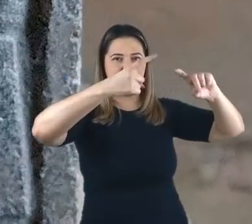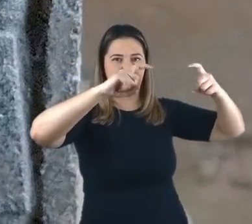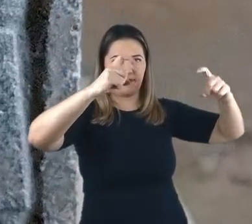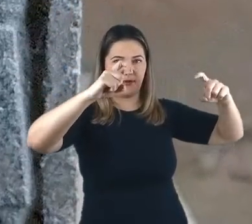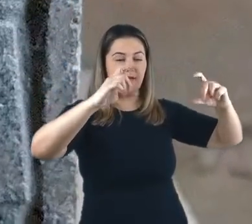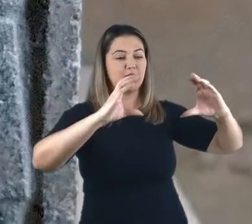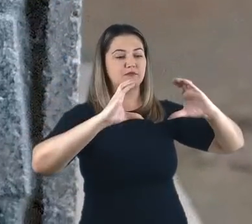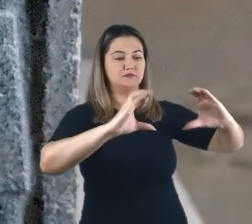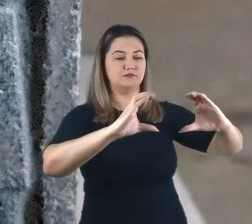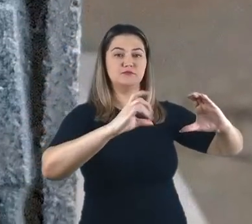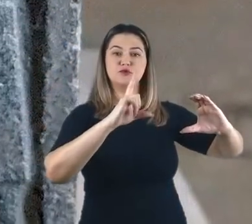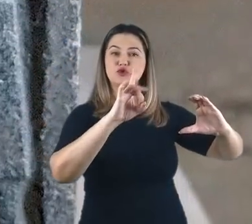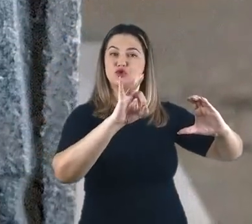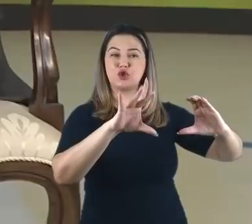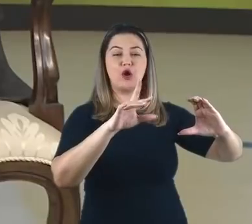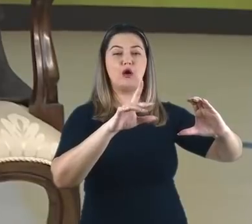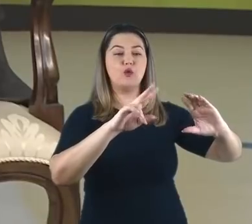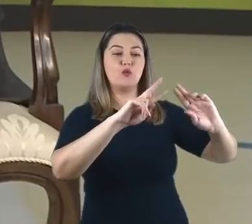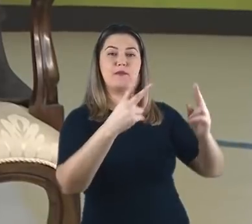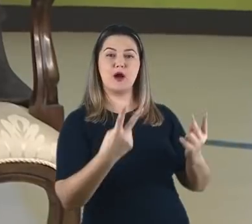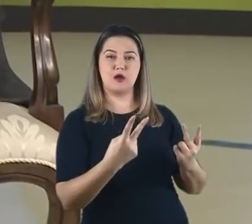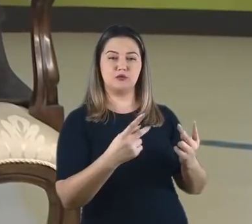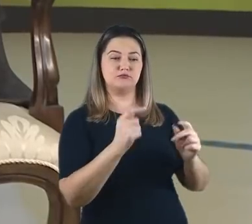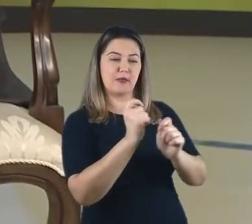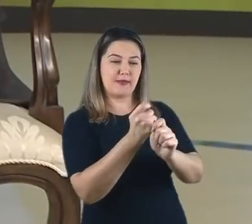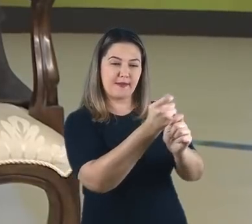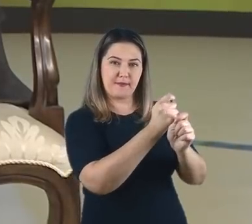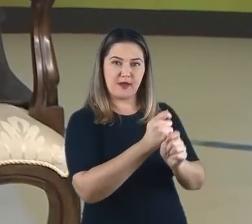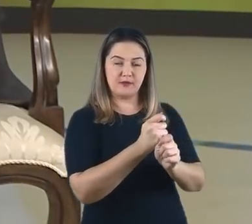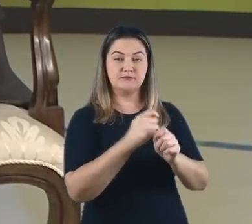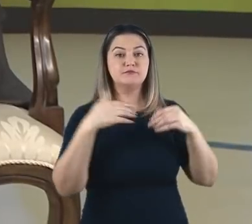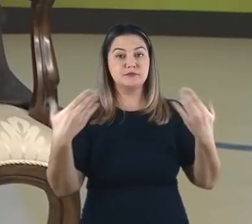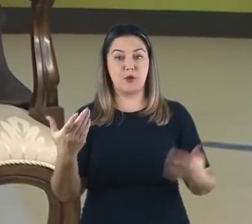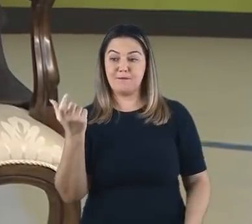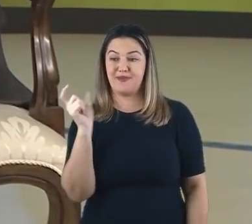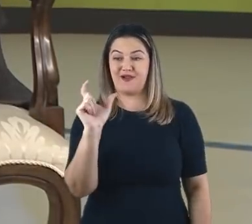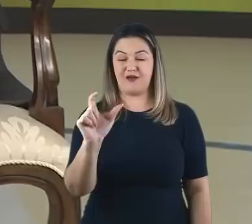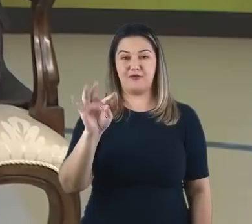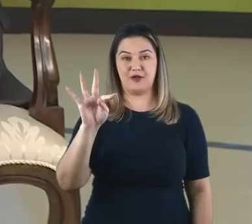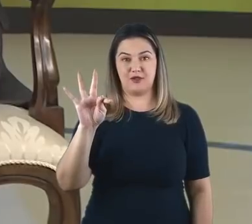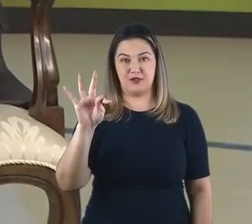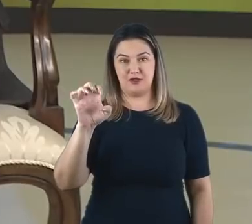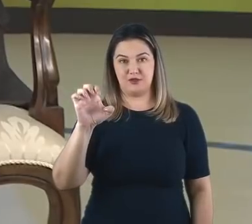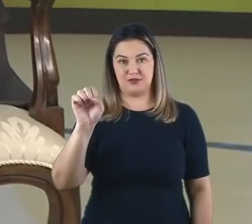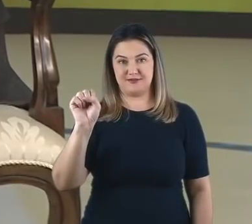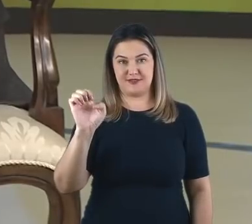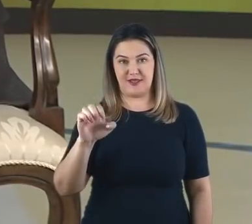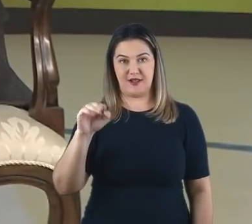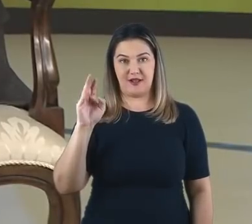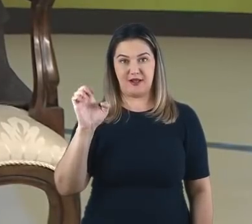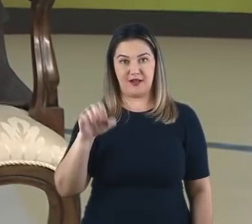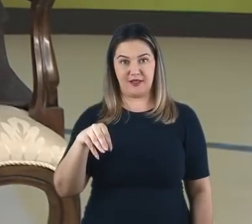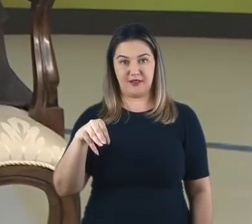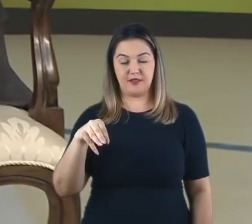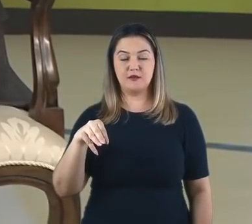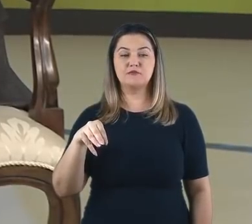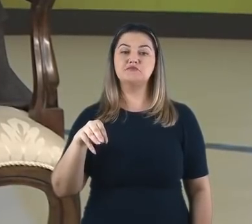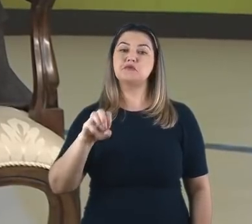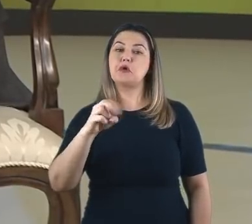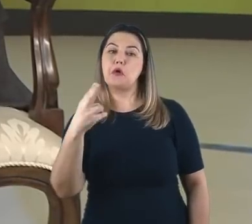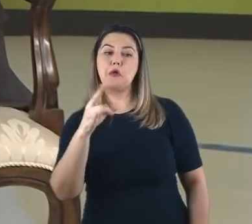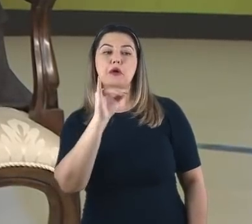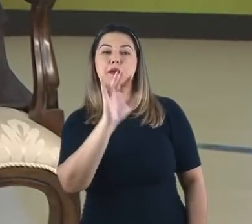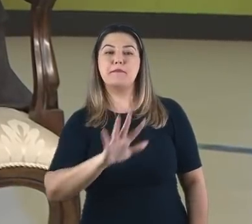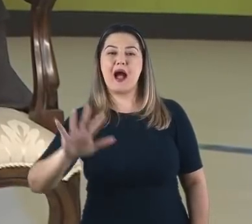decorada com o relevo de um corpo humano. Portanto, o termo original tselem, ou imagem, não se